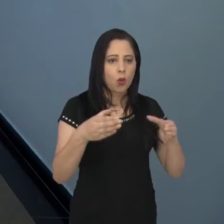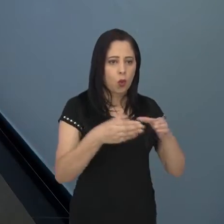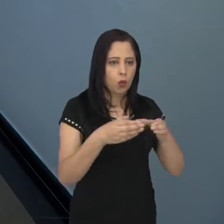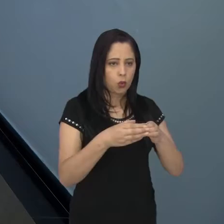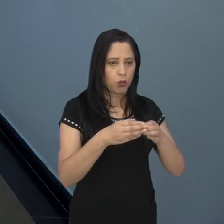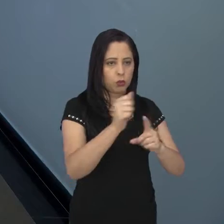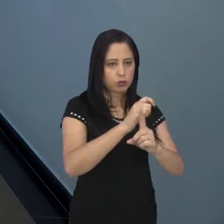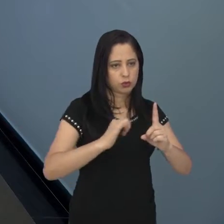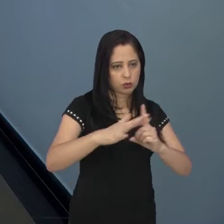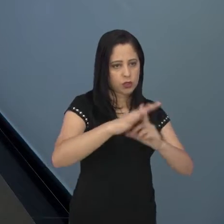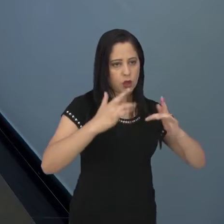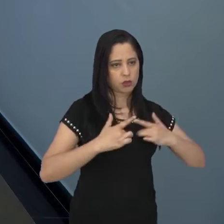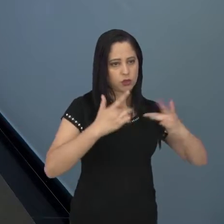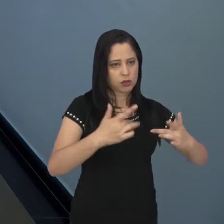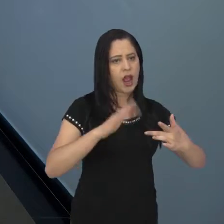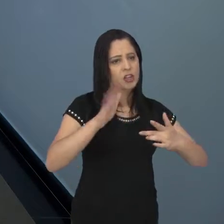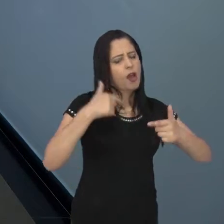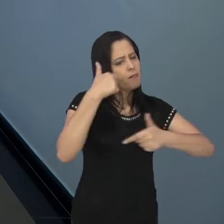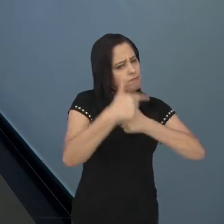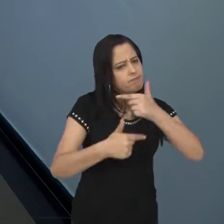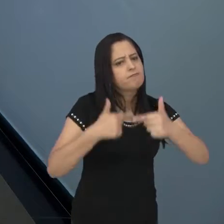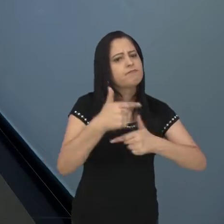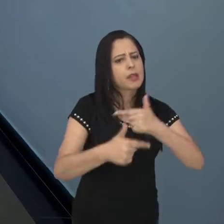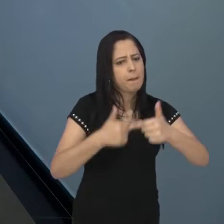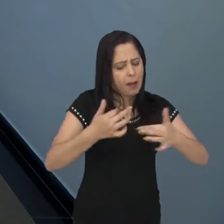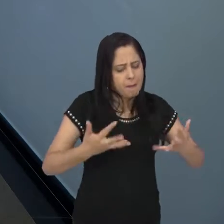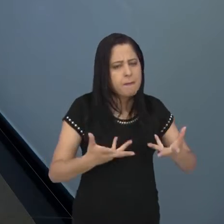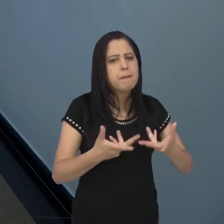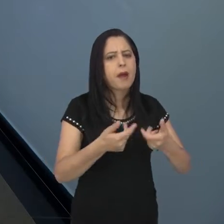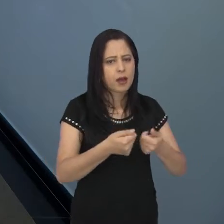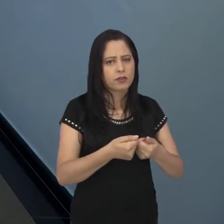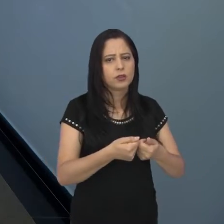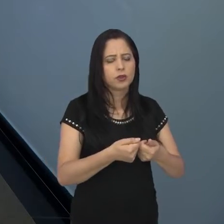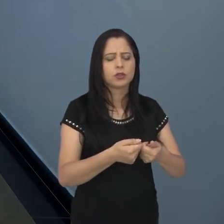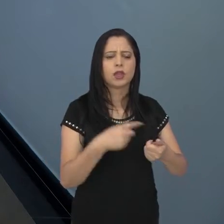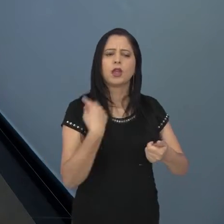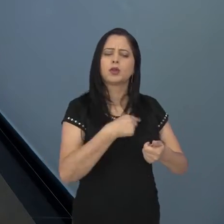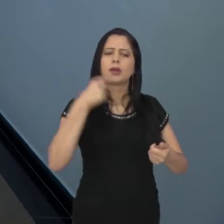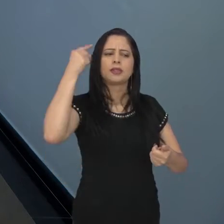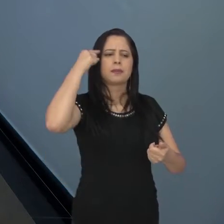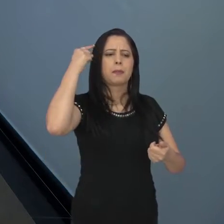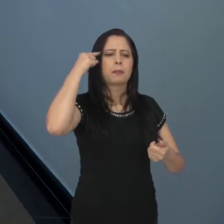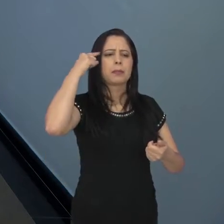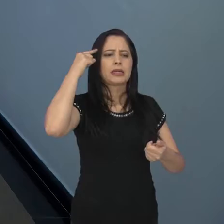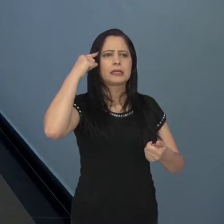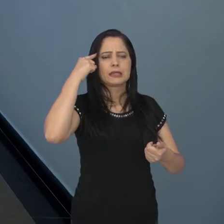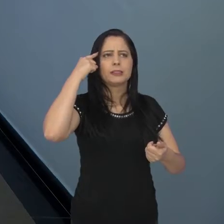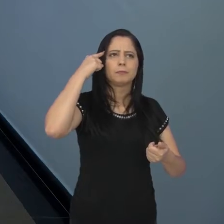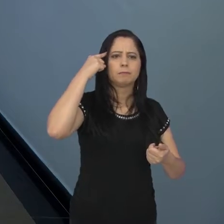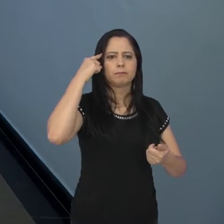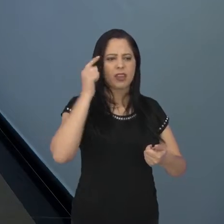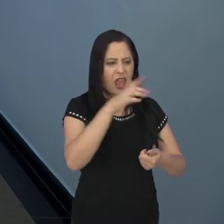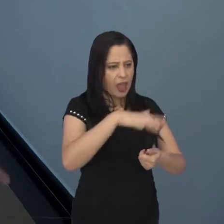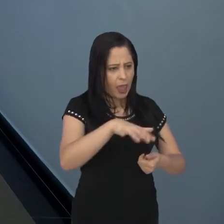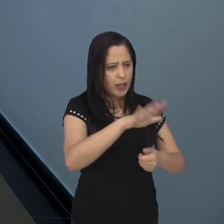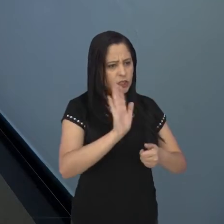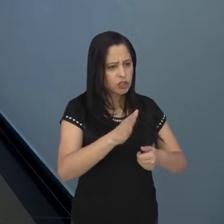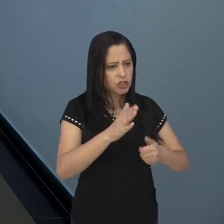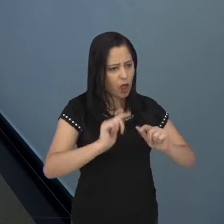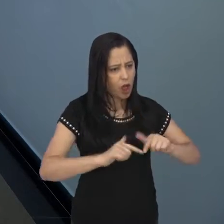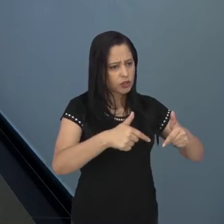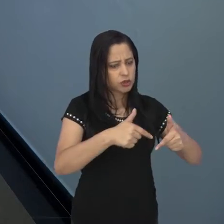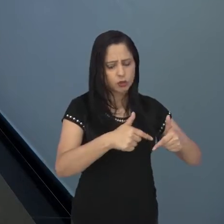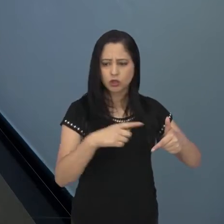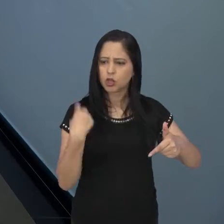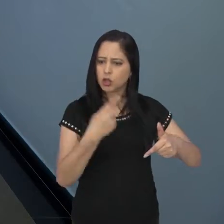Social de Solidariedade, que já faz trabalho com bastante êxito na cidade, aí nós resolvemos, junto com essa ação que eles já fazem,